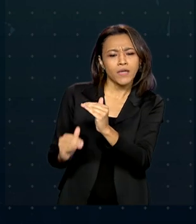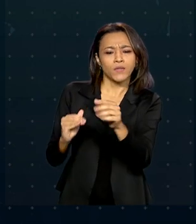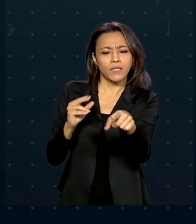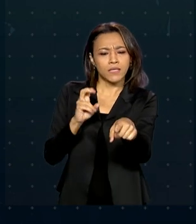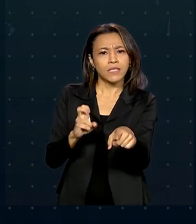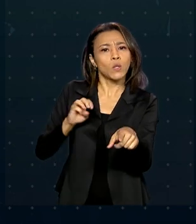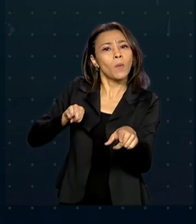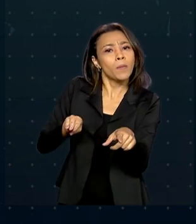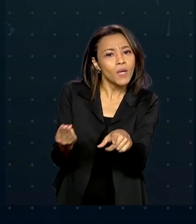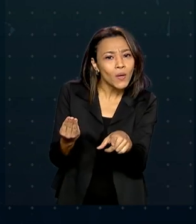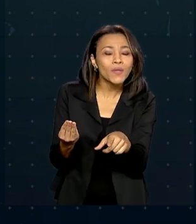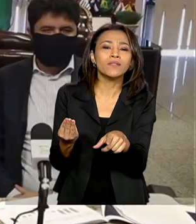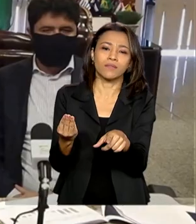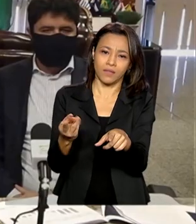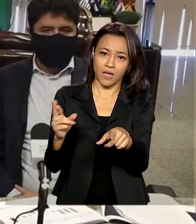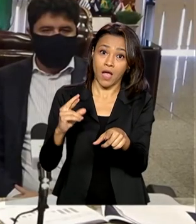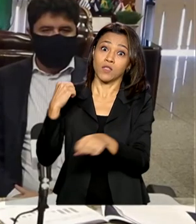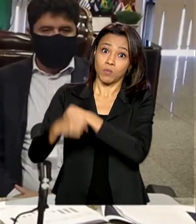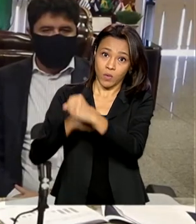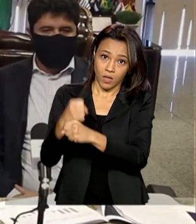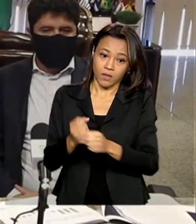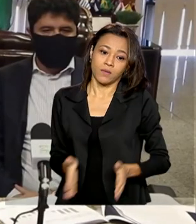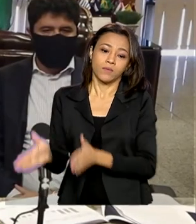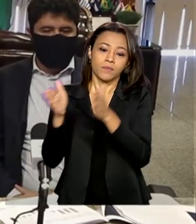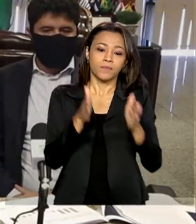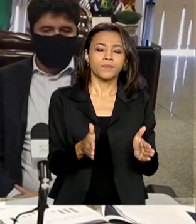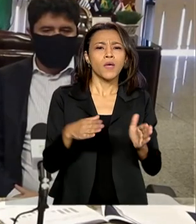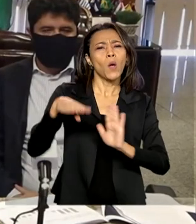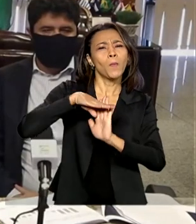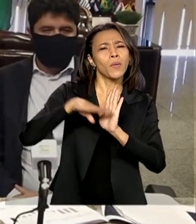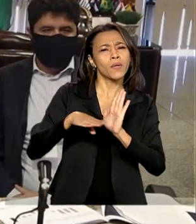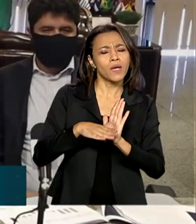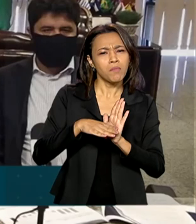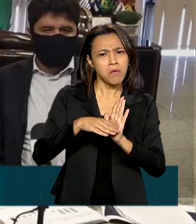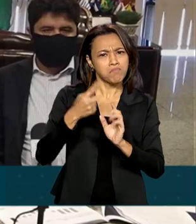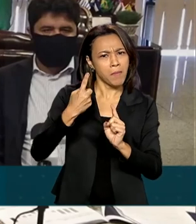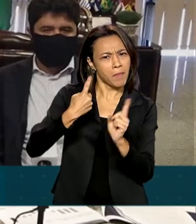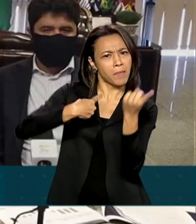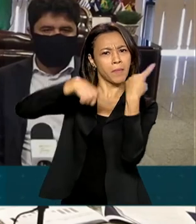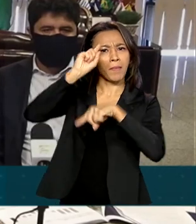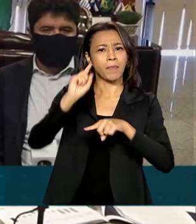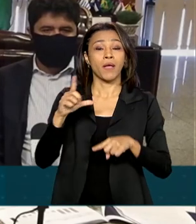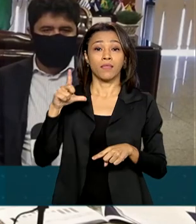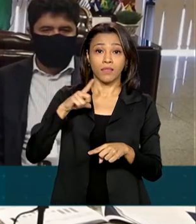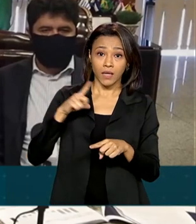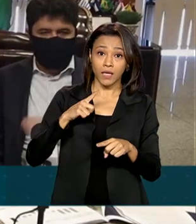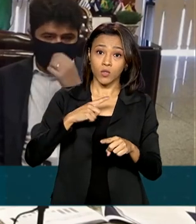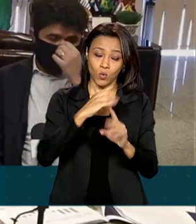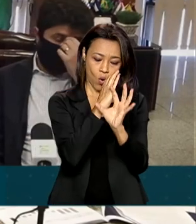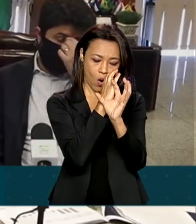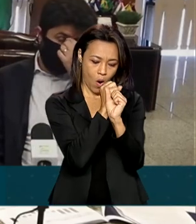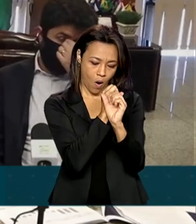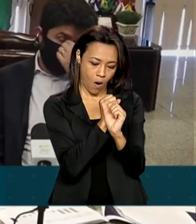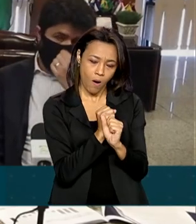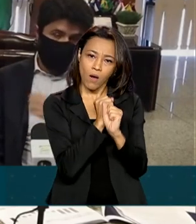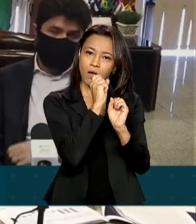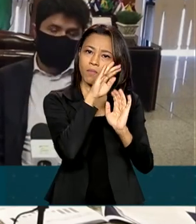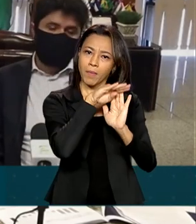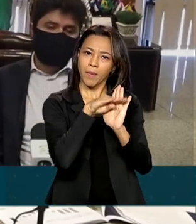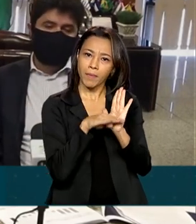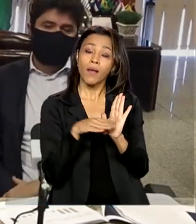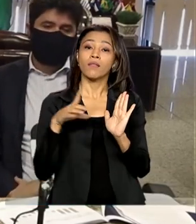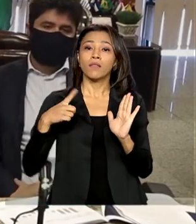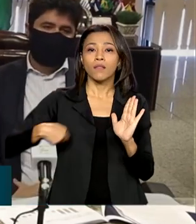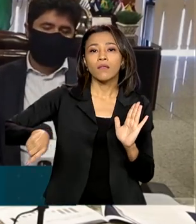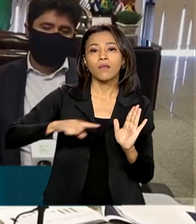milhões de reais anuais. O programa é muito bem sucedido, que dentro do próprio orçamento do programa, nós teremos a possibilidade